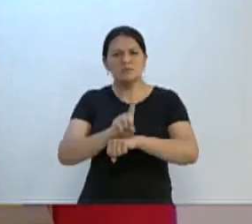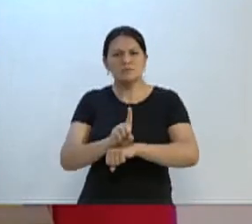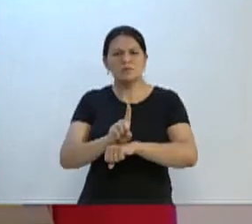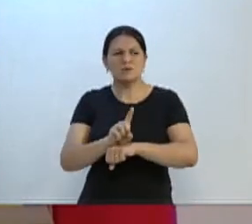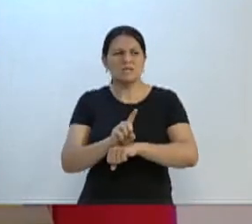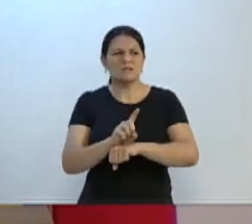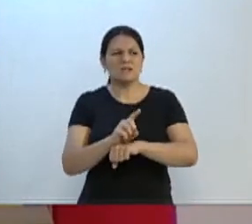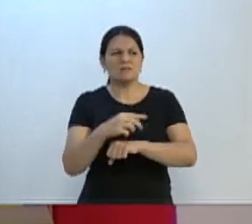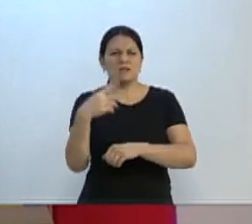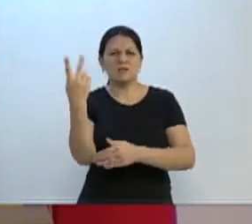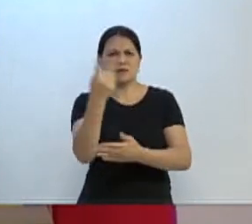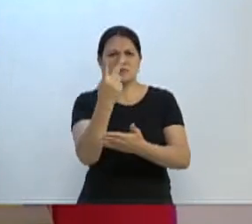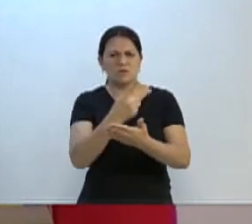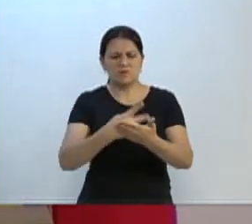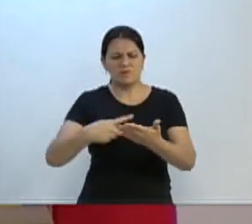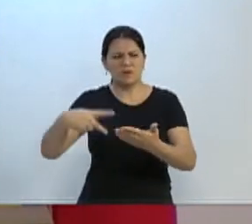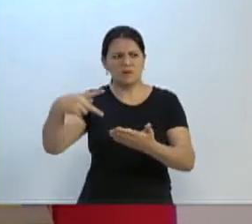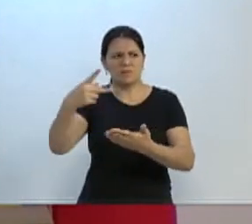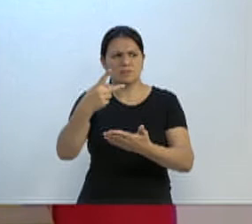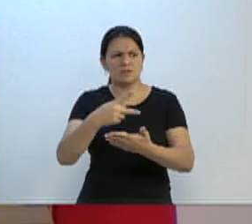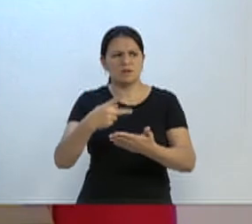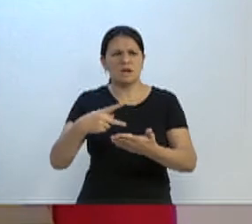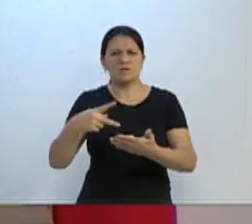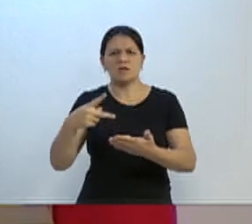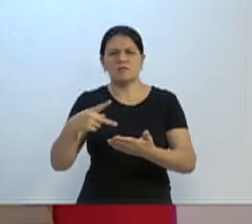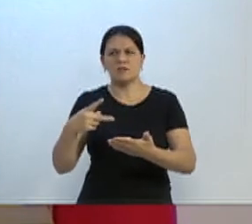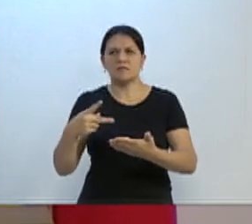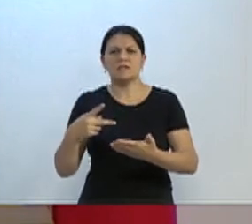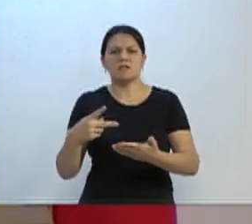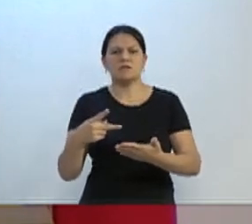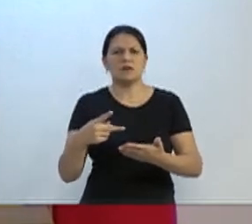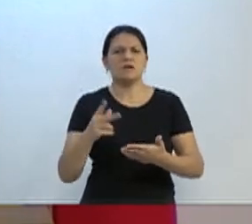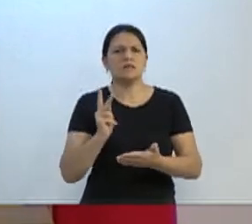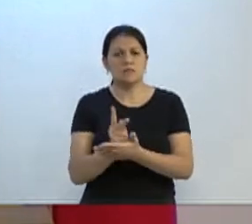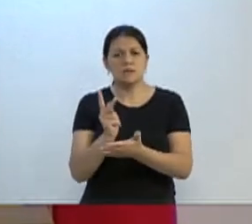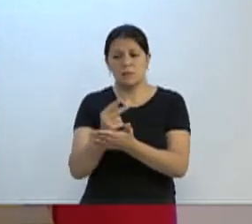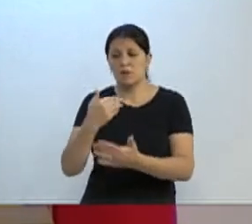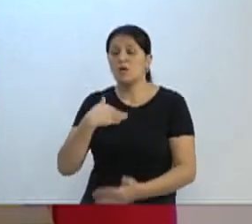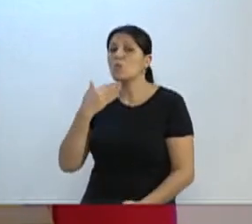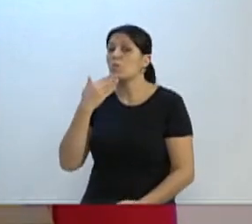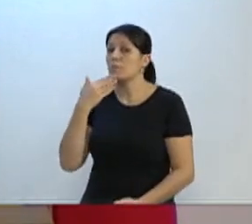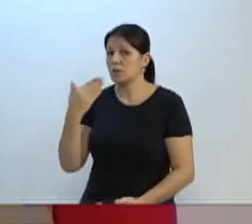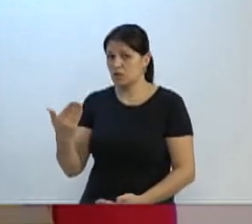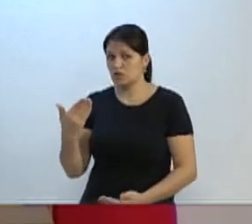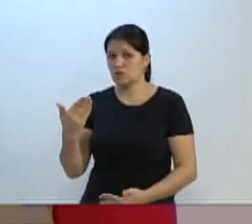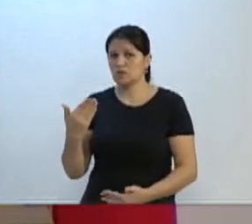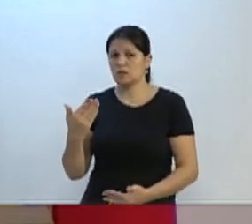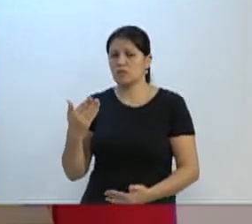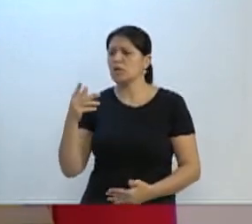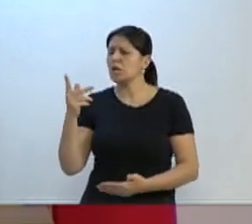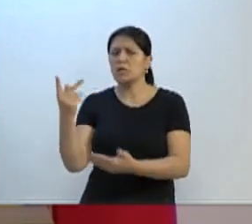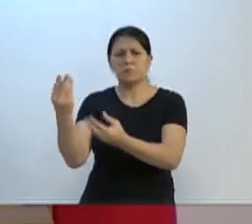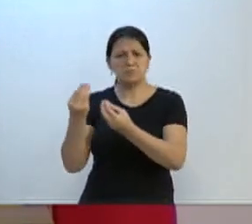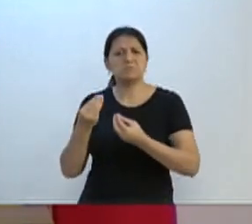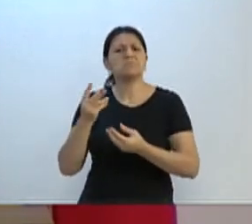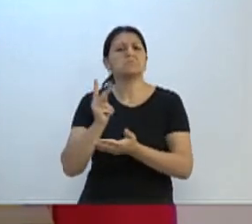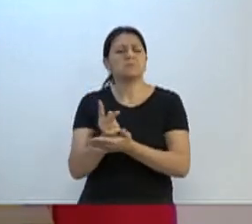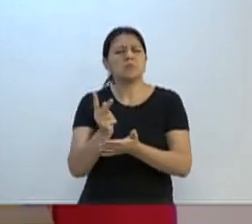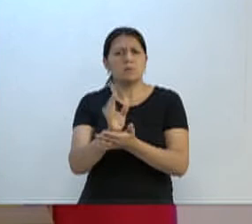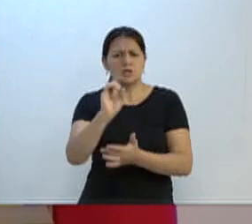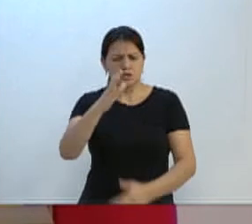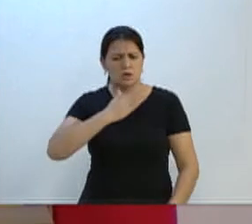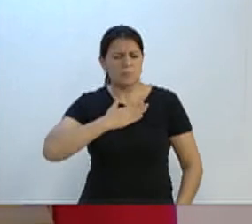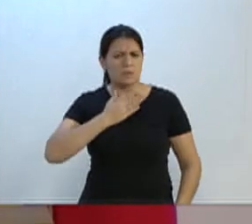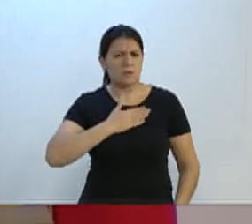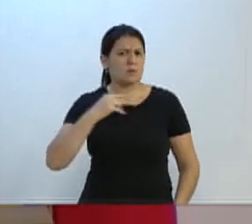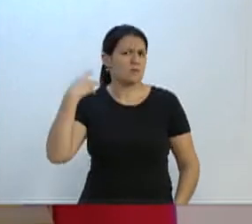este vereador pediu qualquer tipo de informação, foi sempre solícito. E não foi só para mim que sou vereador, não, porque eu sou testemunha, já vi muitas